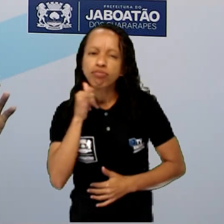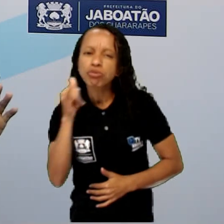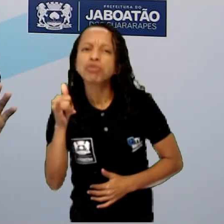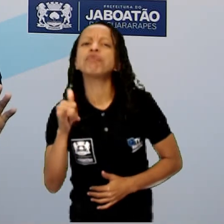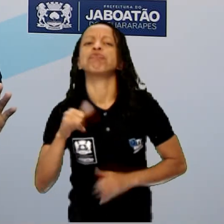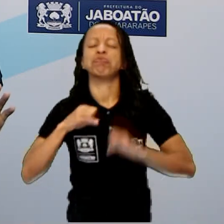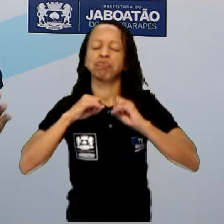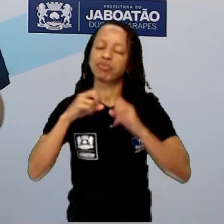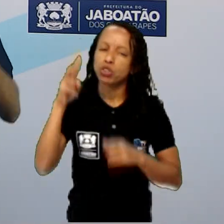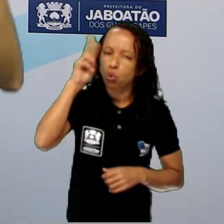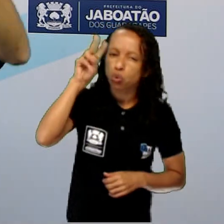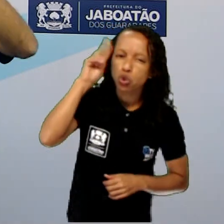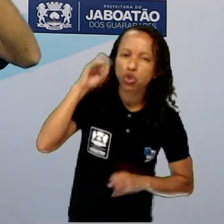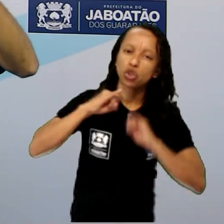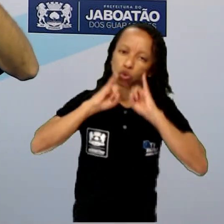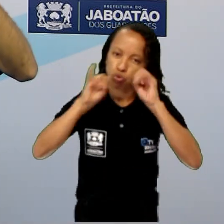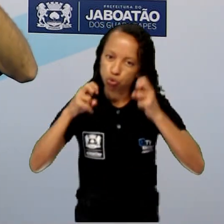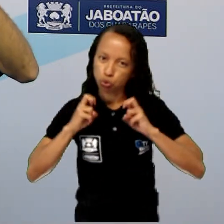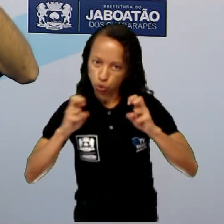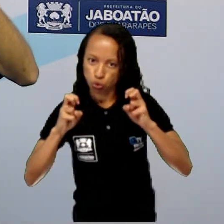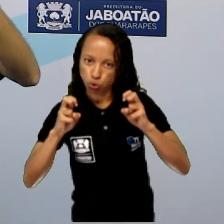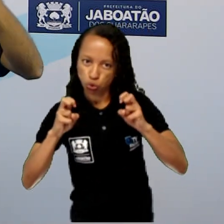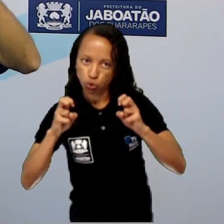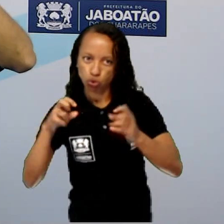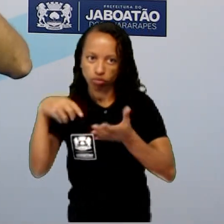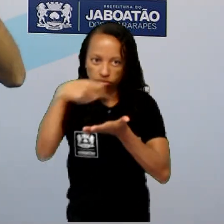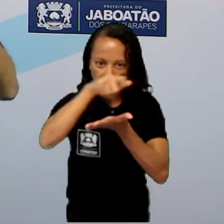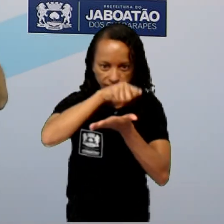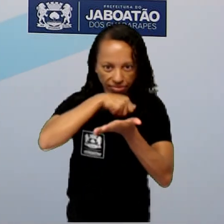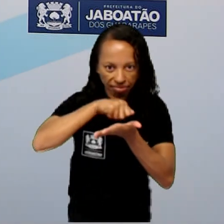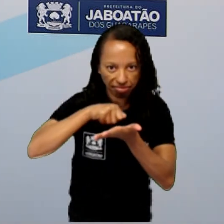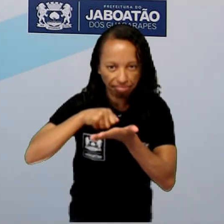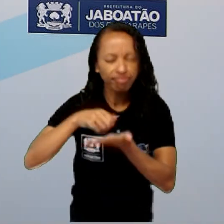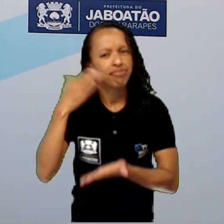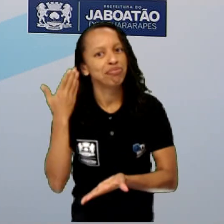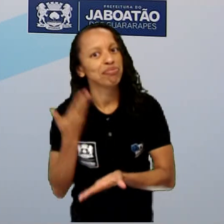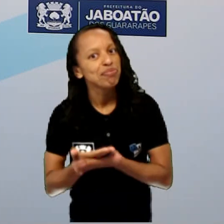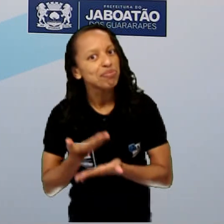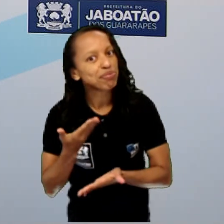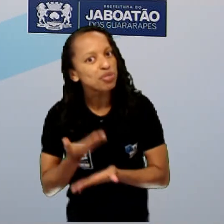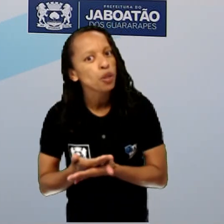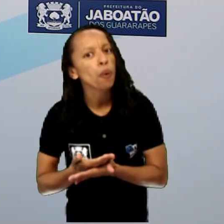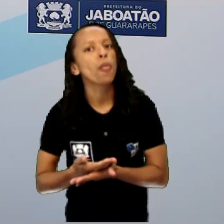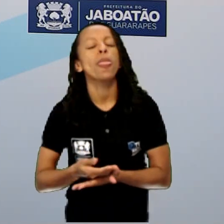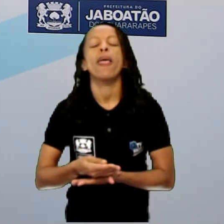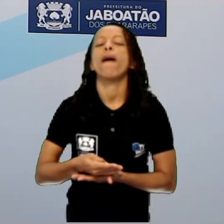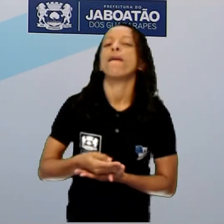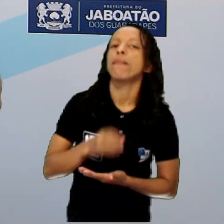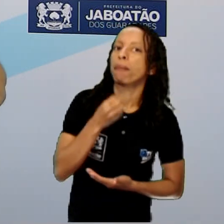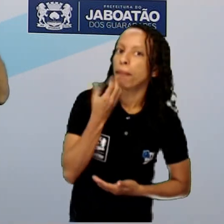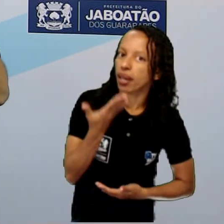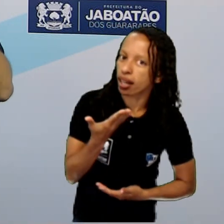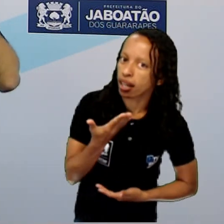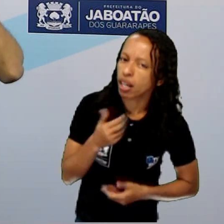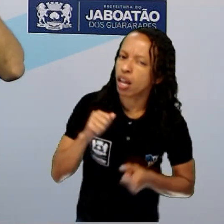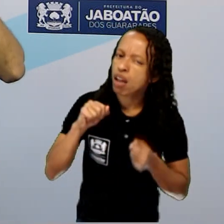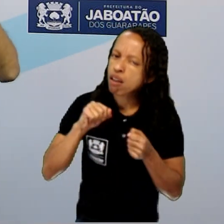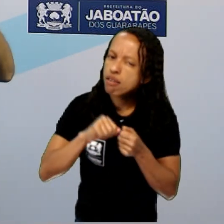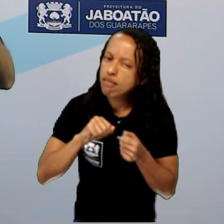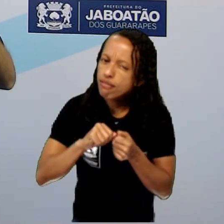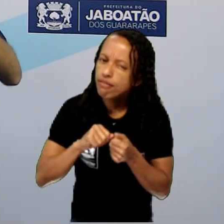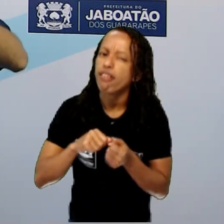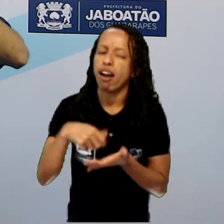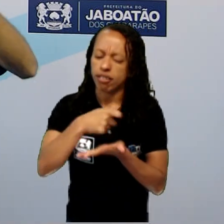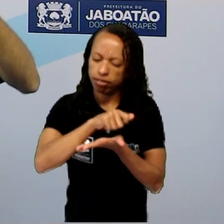você. Papel e caneta na mão. Estuda bem aí, tá? Faz esse exercício. Eu tenho certeza que você vai aprender